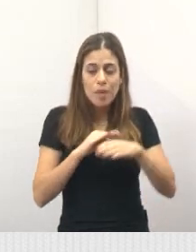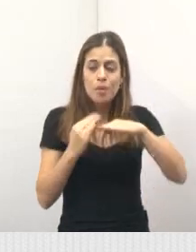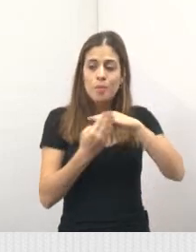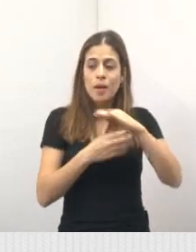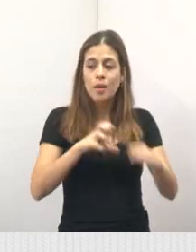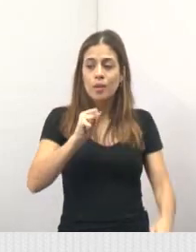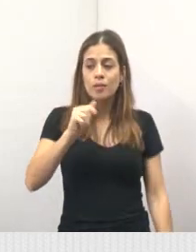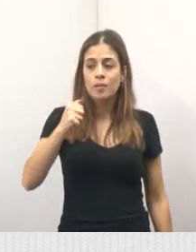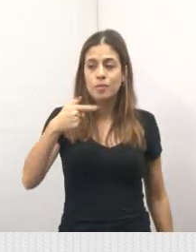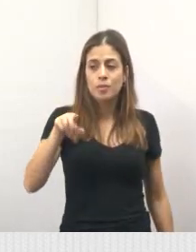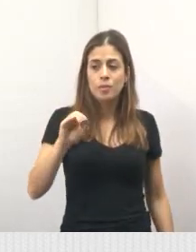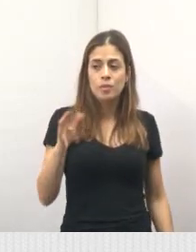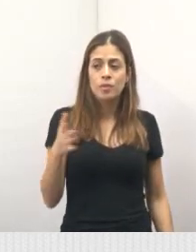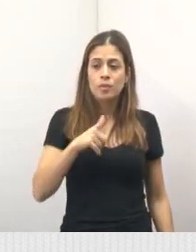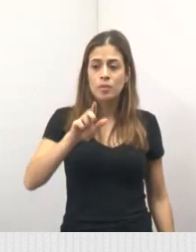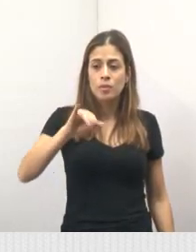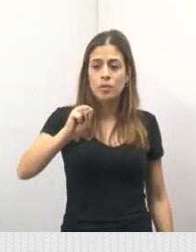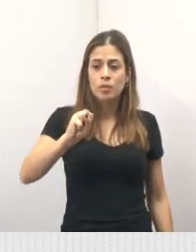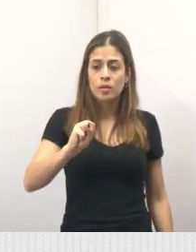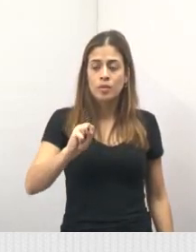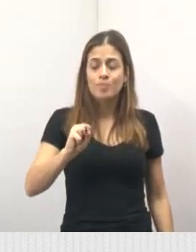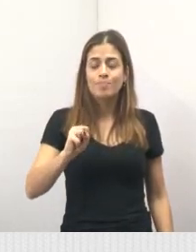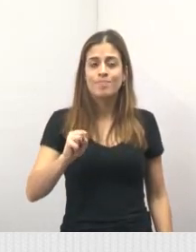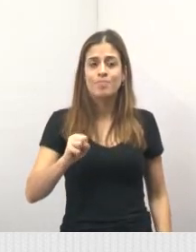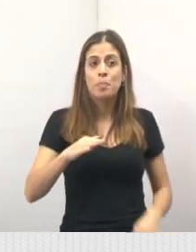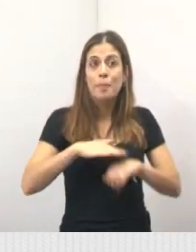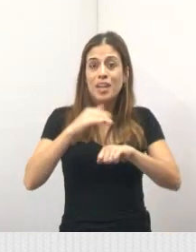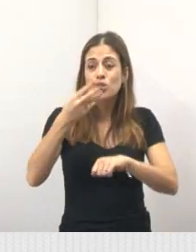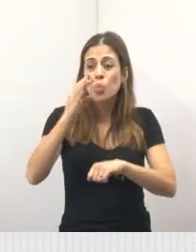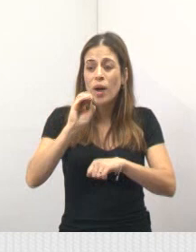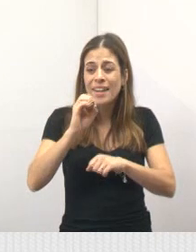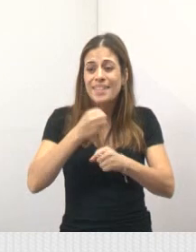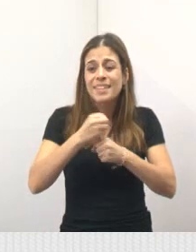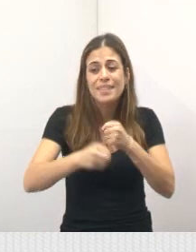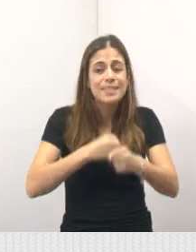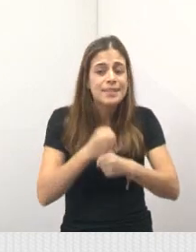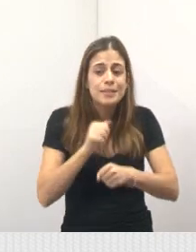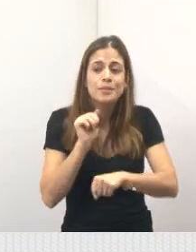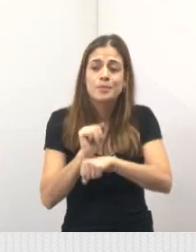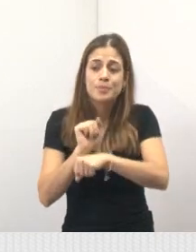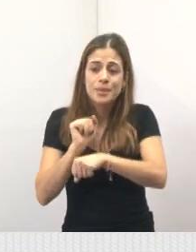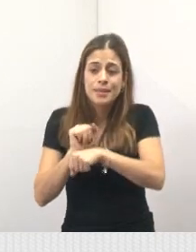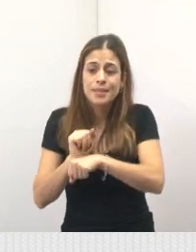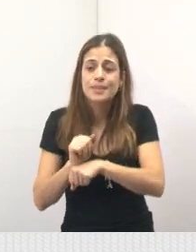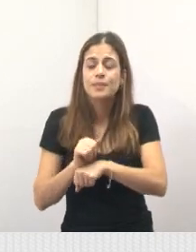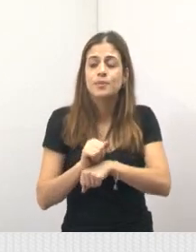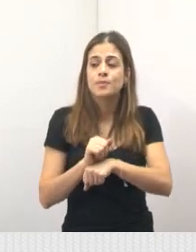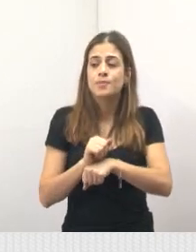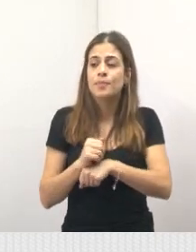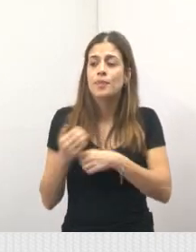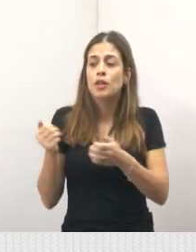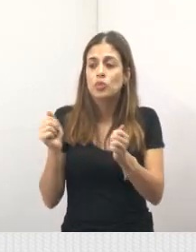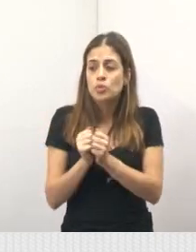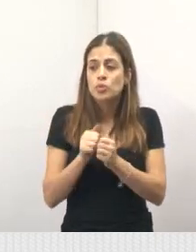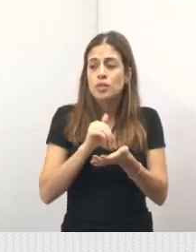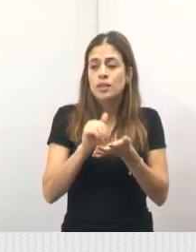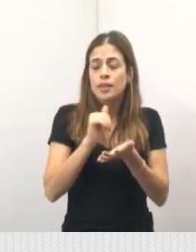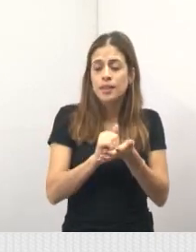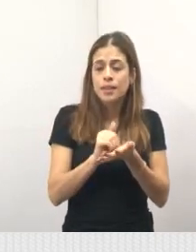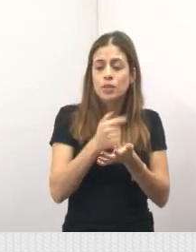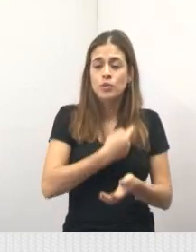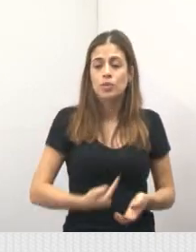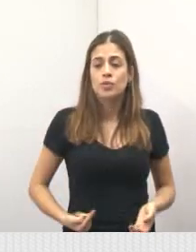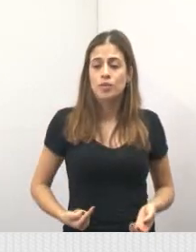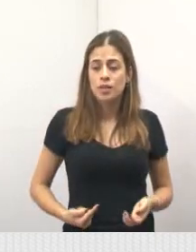anos de espera pela comunidade, águas entrando nas suas residências. Estou aqui junto com o secretário de governo e planejamento, Celso